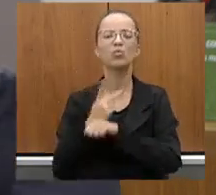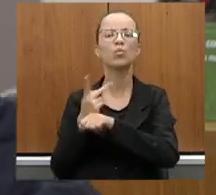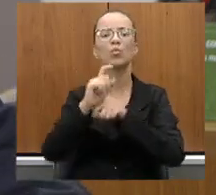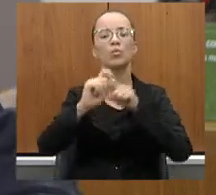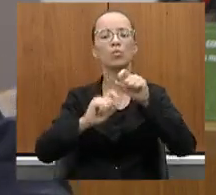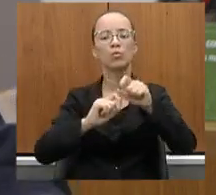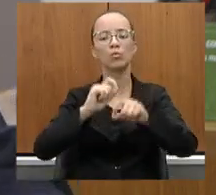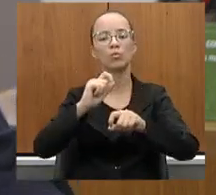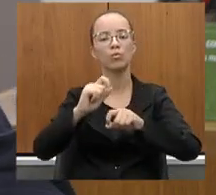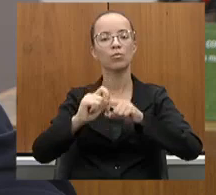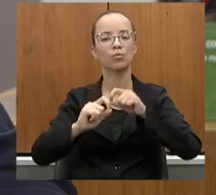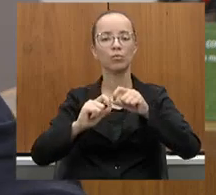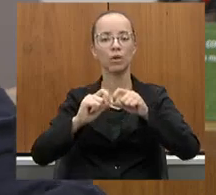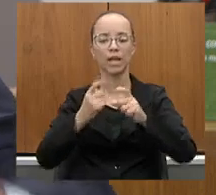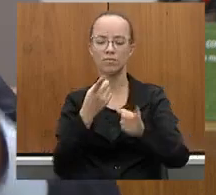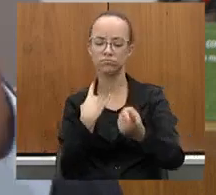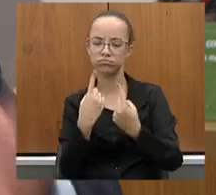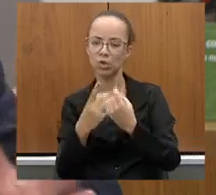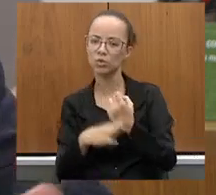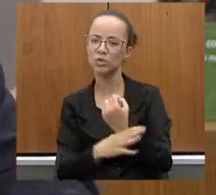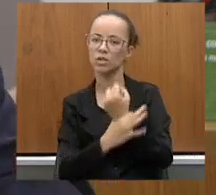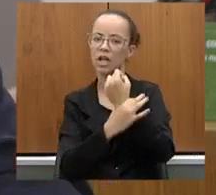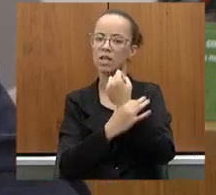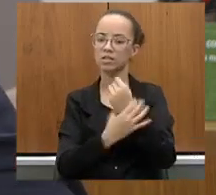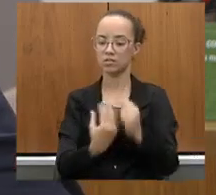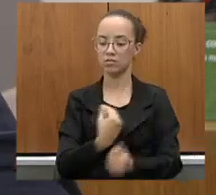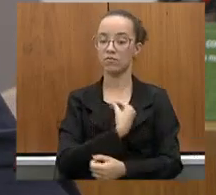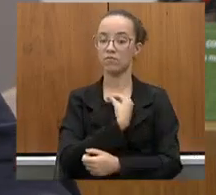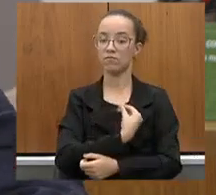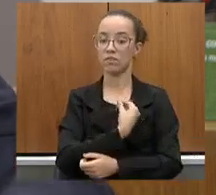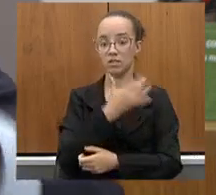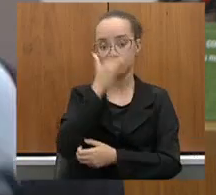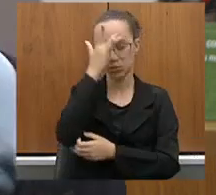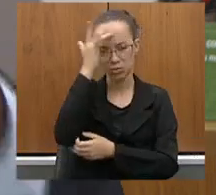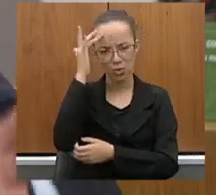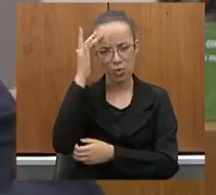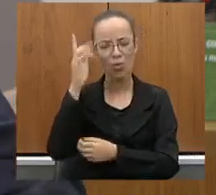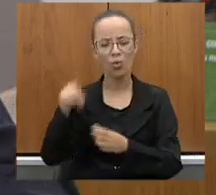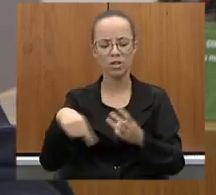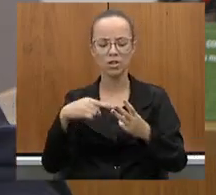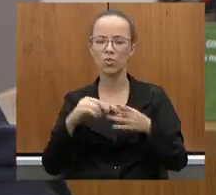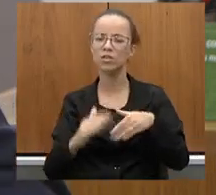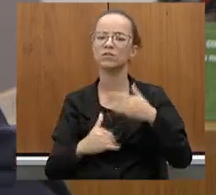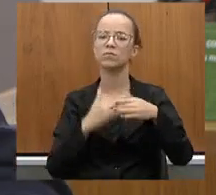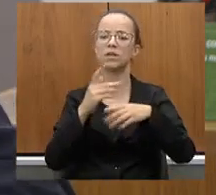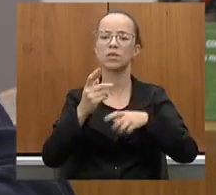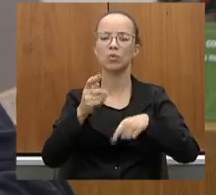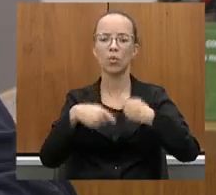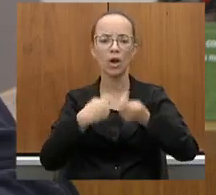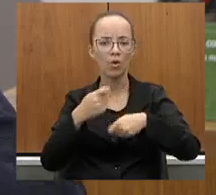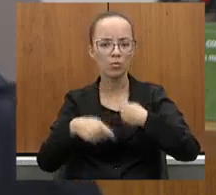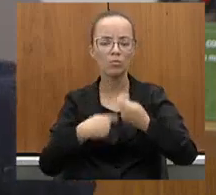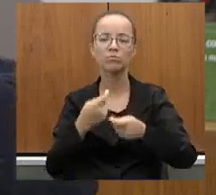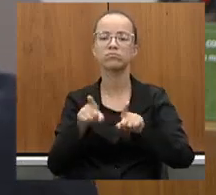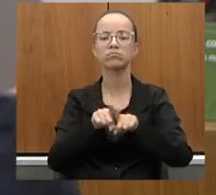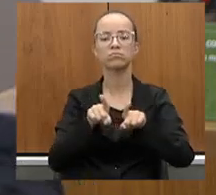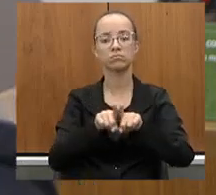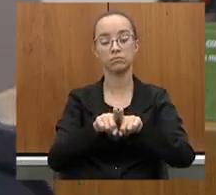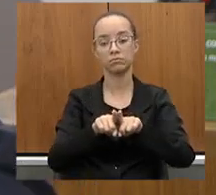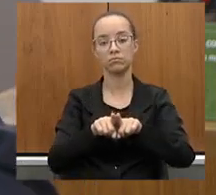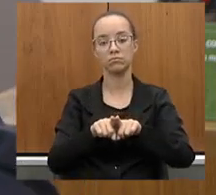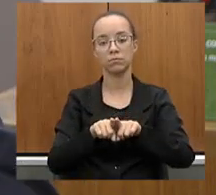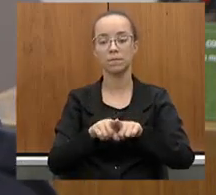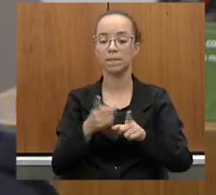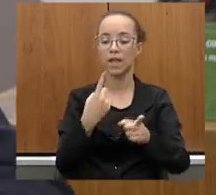trafegabilidade com seguranças, garantir vida de pessoas, o desenvolvimento econômico. Aliás, a nossa